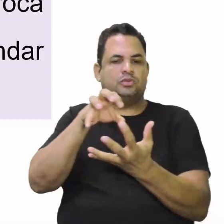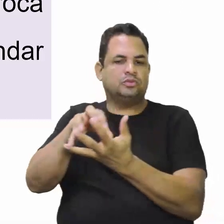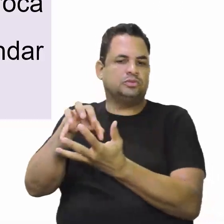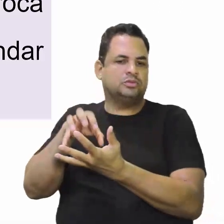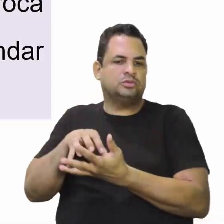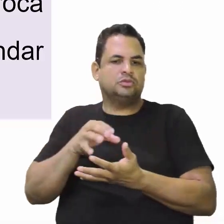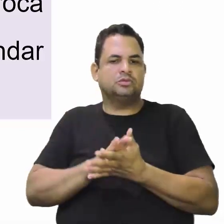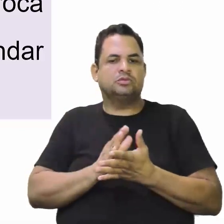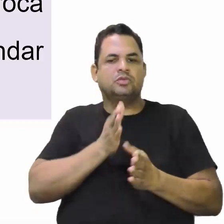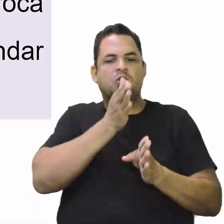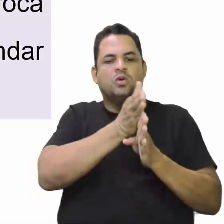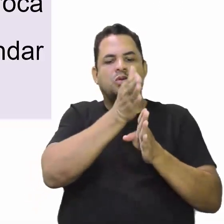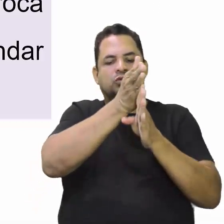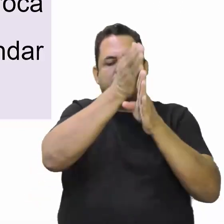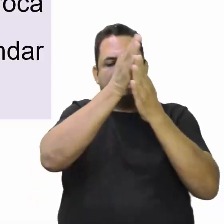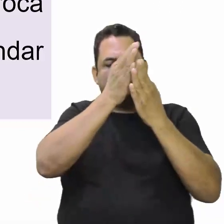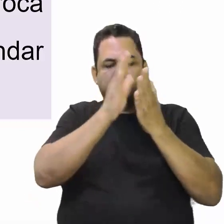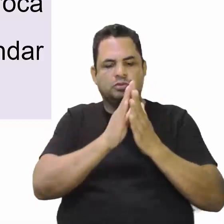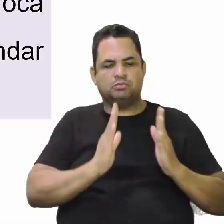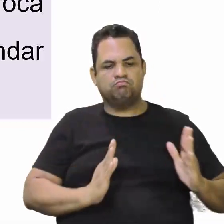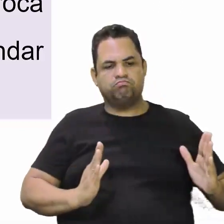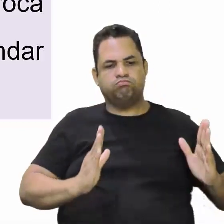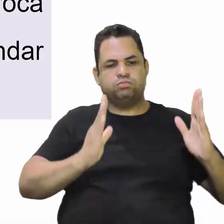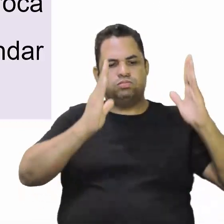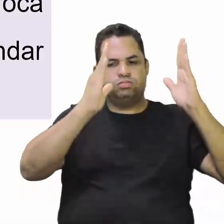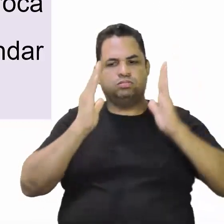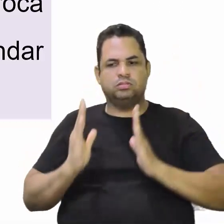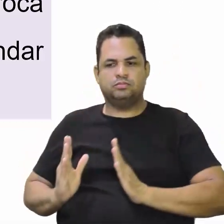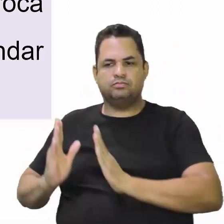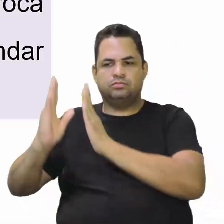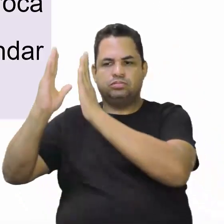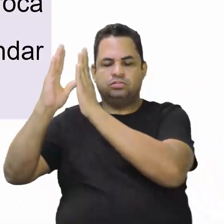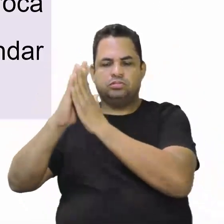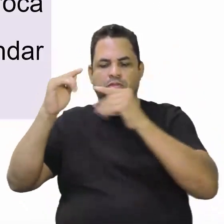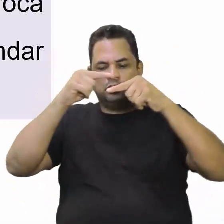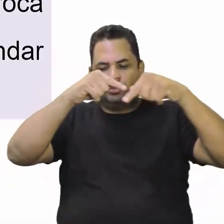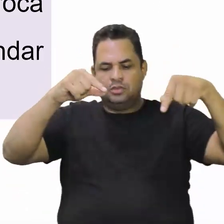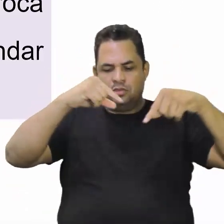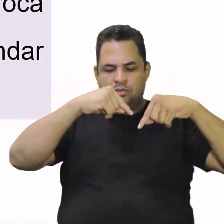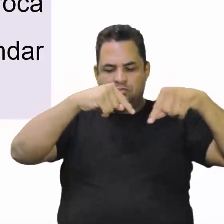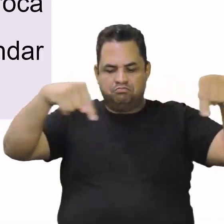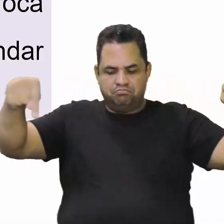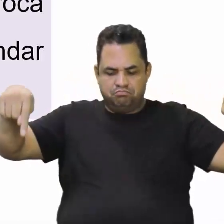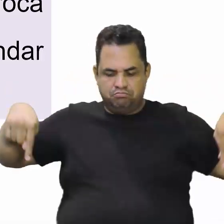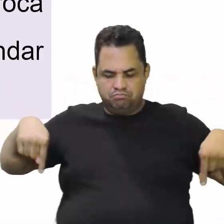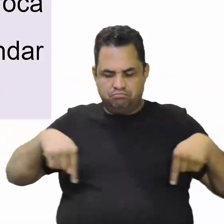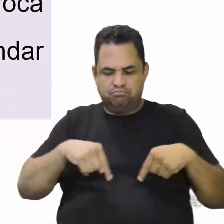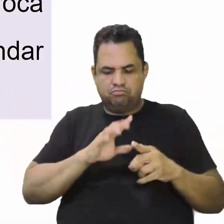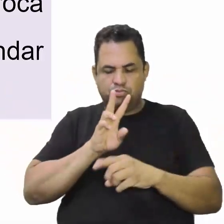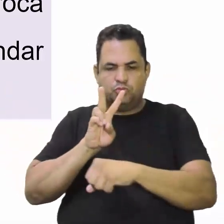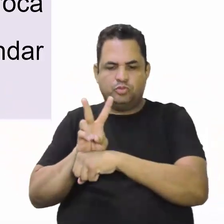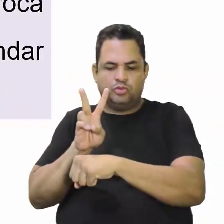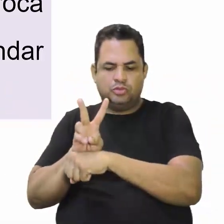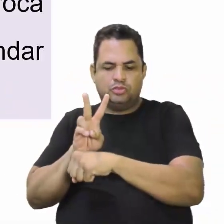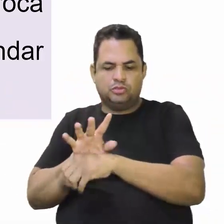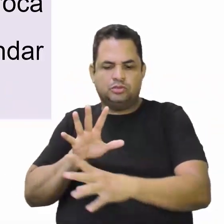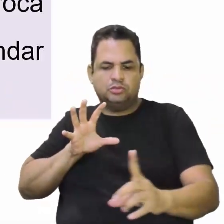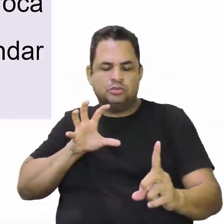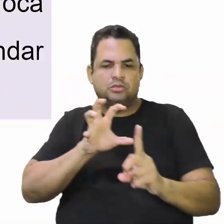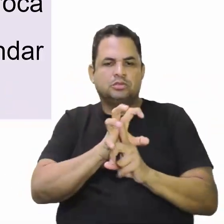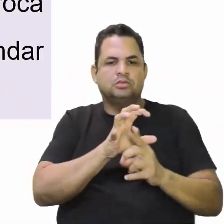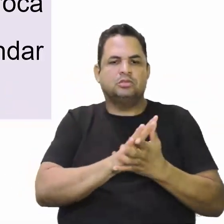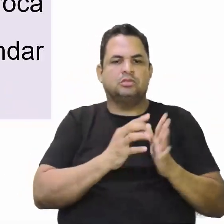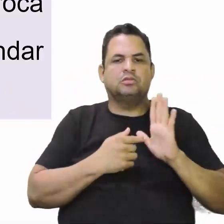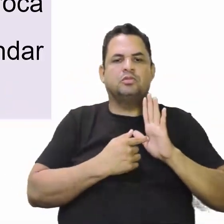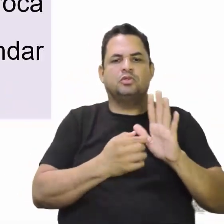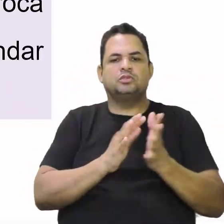Construir fortalezas seria uma forma de se proteger dos ataques. E com isso, mostraram